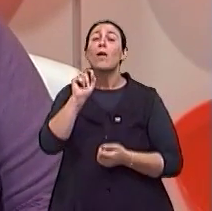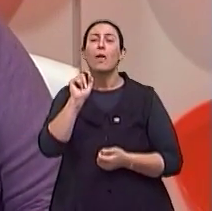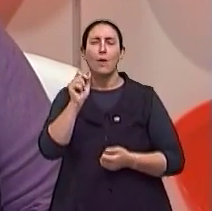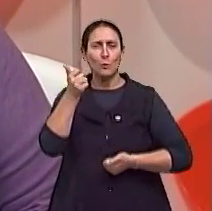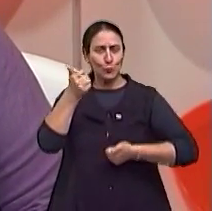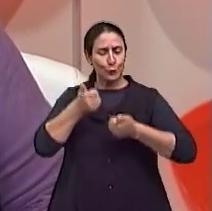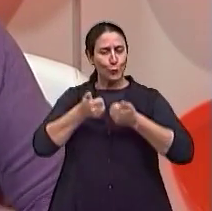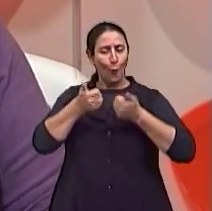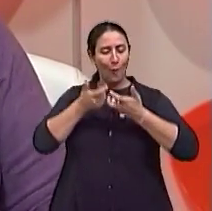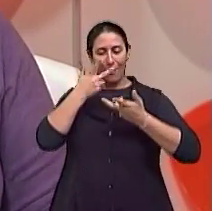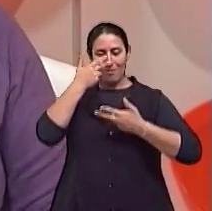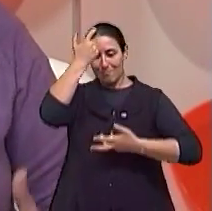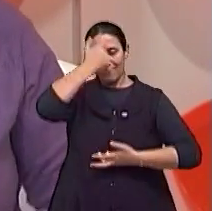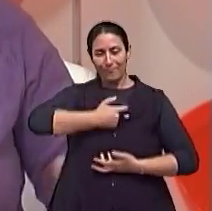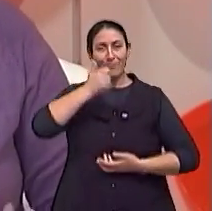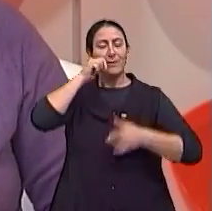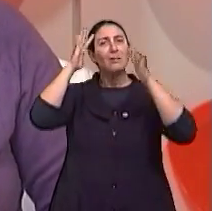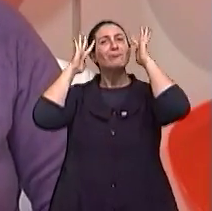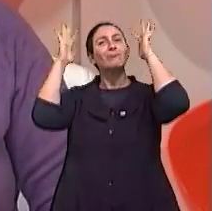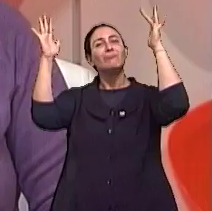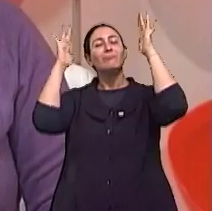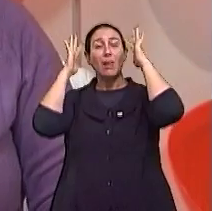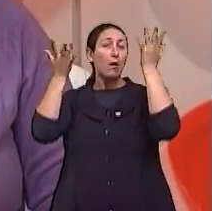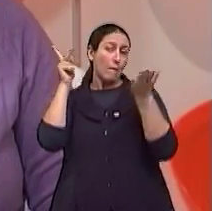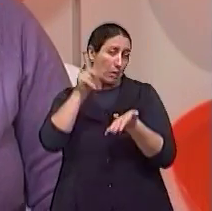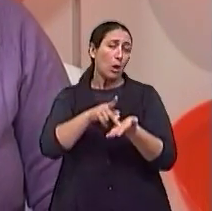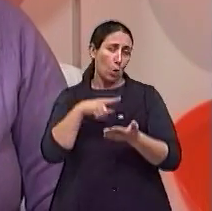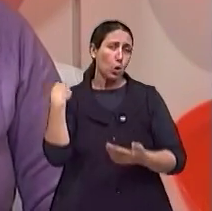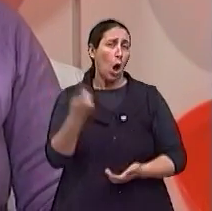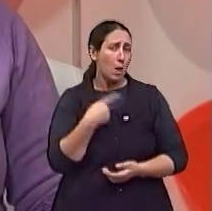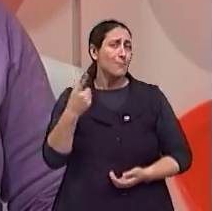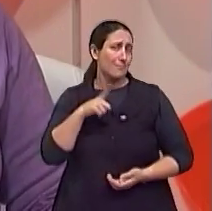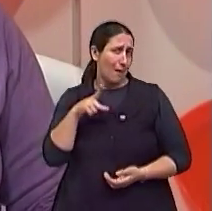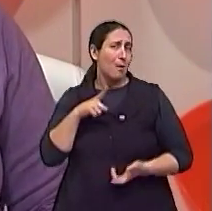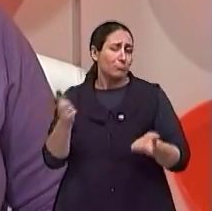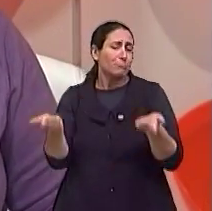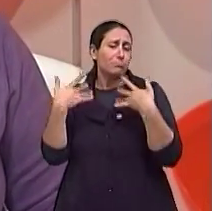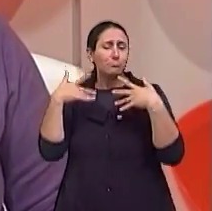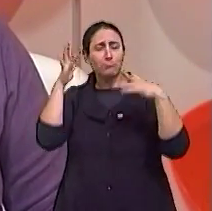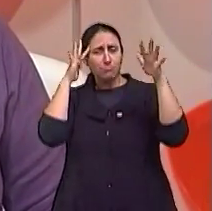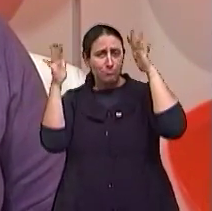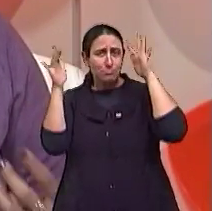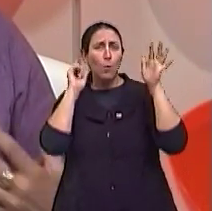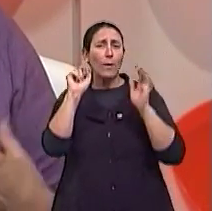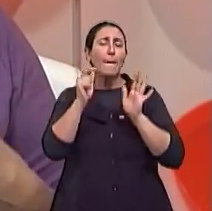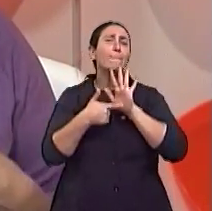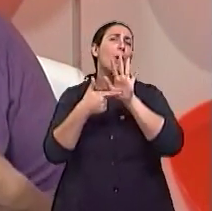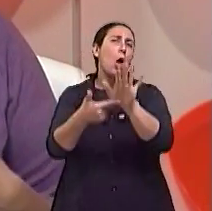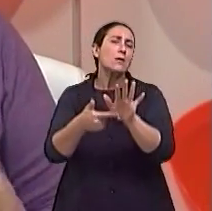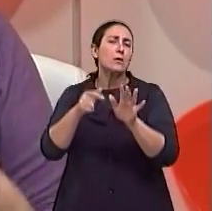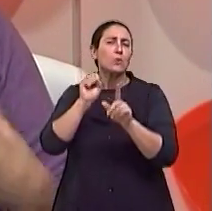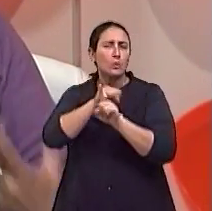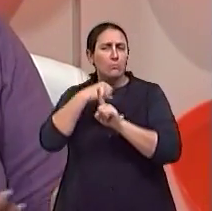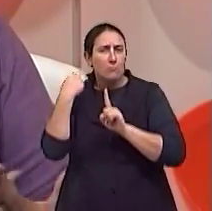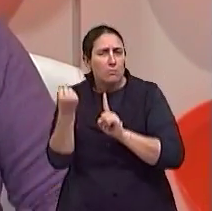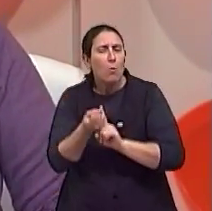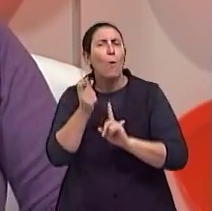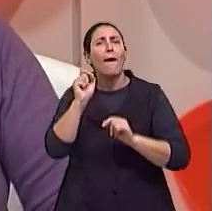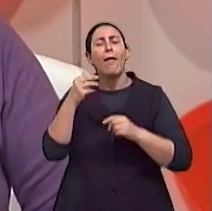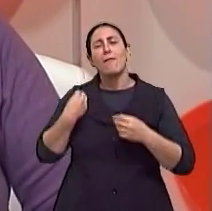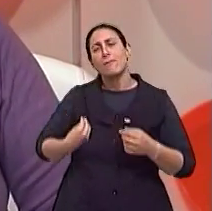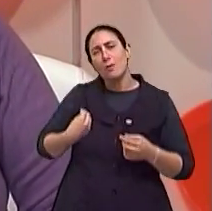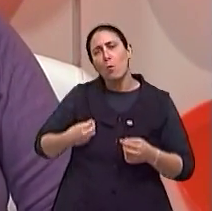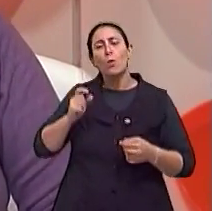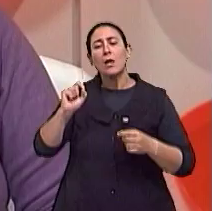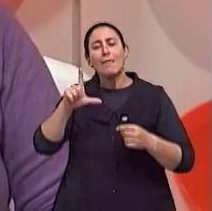vezes a gente vive na nossa vida real, aquilo que a gente apresenta socialmente e aquilo de fato que a gente sente